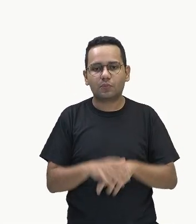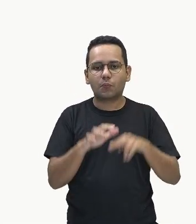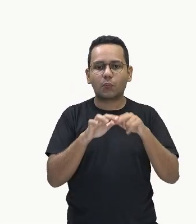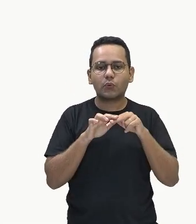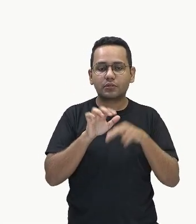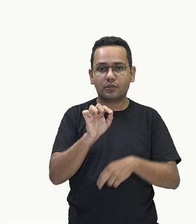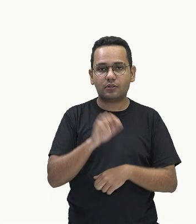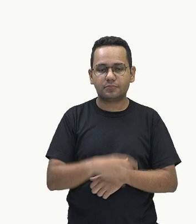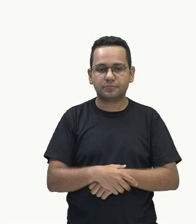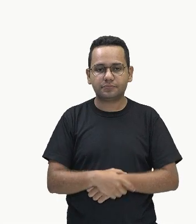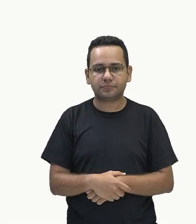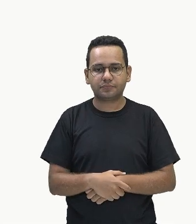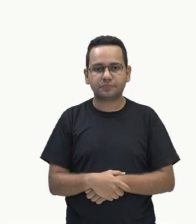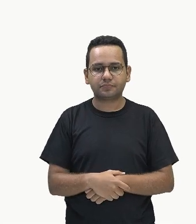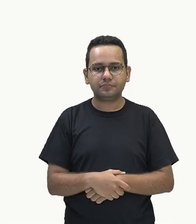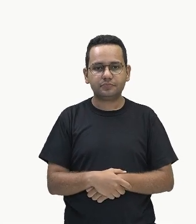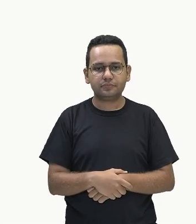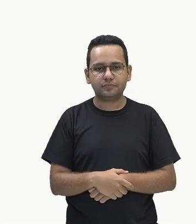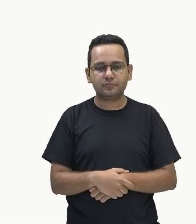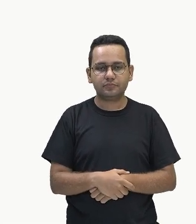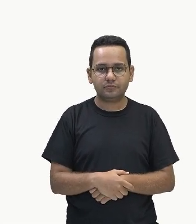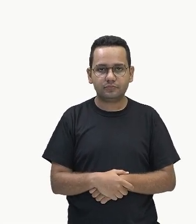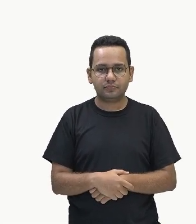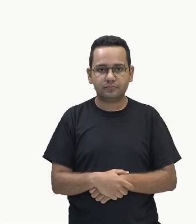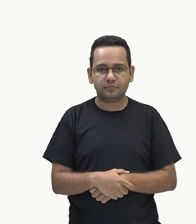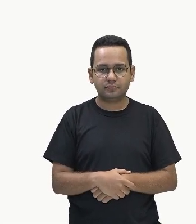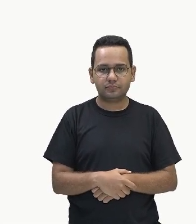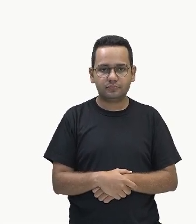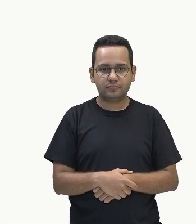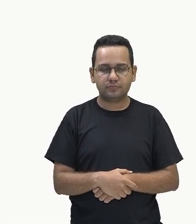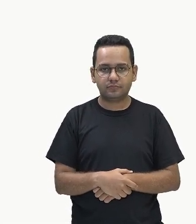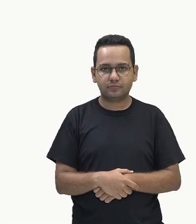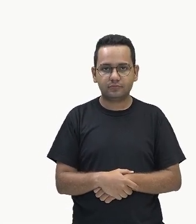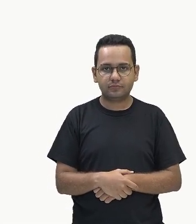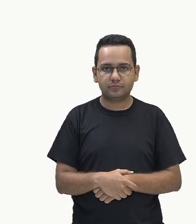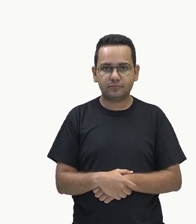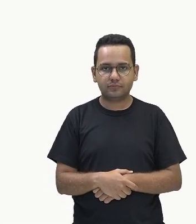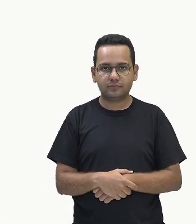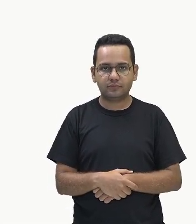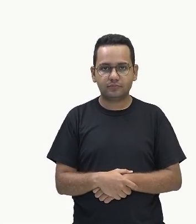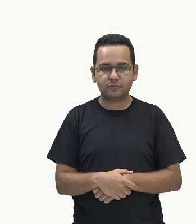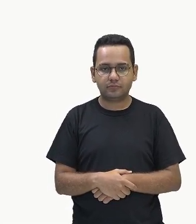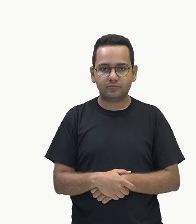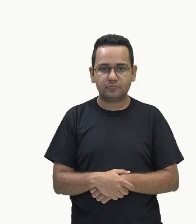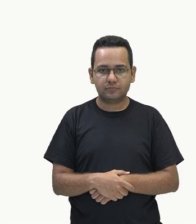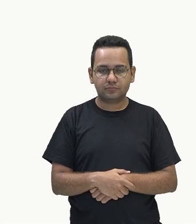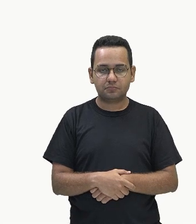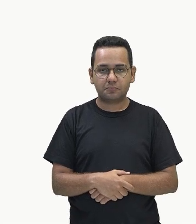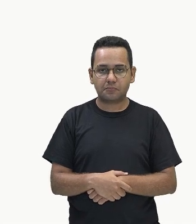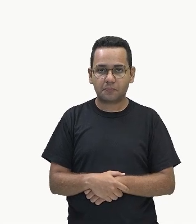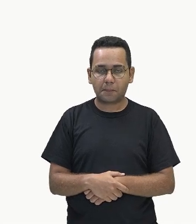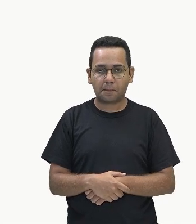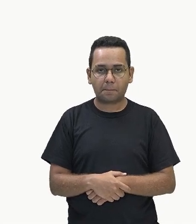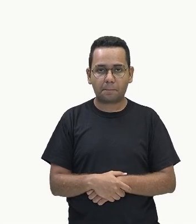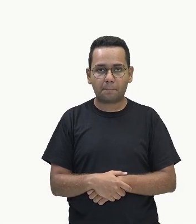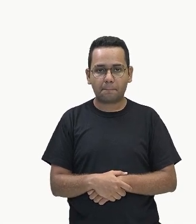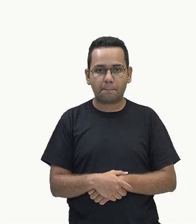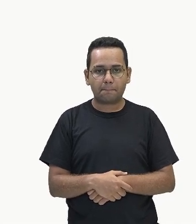normalmente os gráficos de composição, nós vamos ter ali, né, dentro ali dos seus componentes,